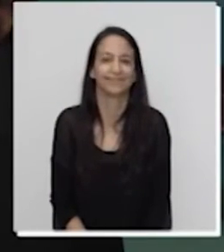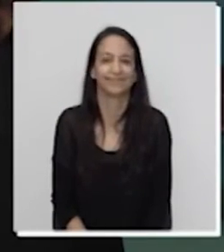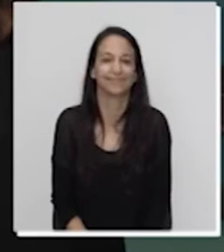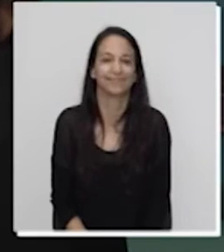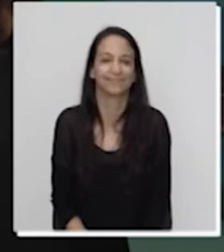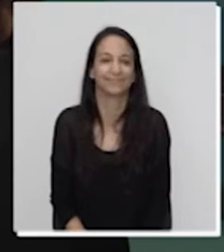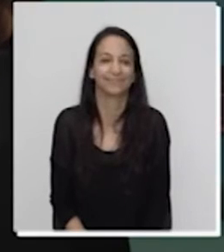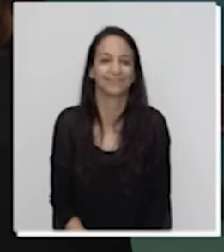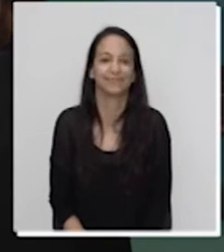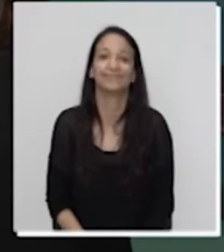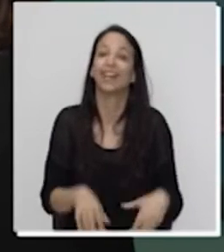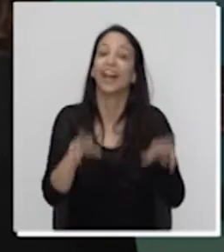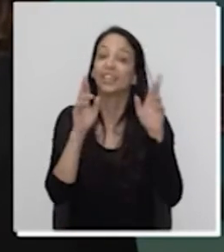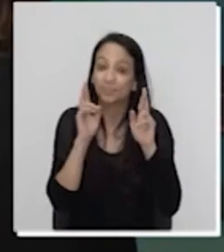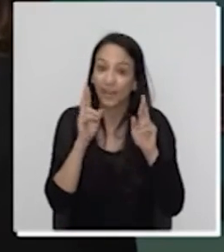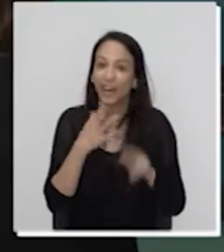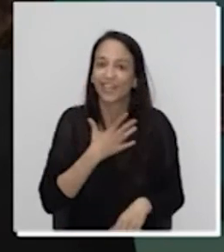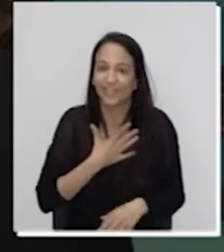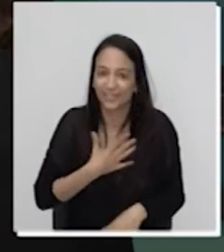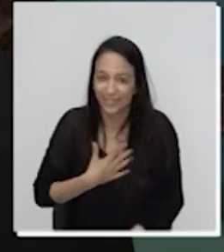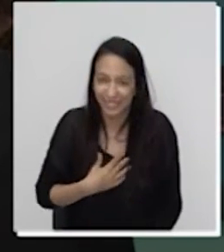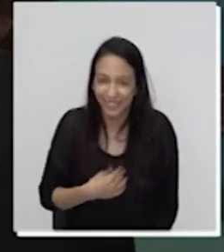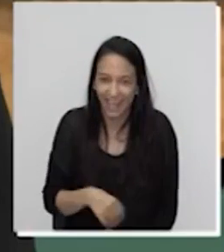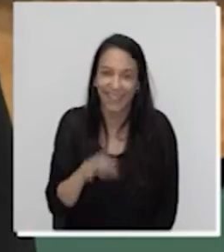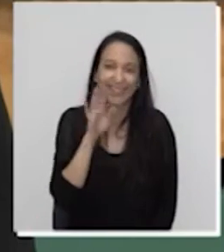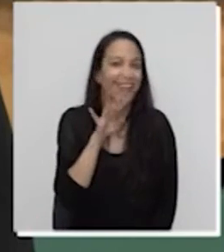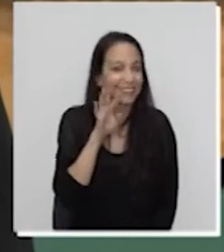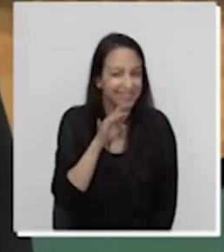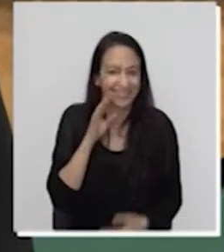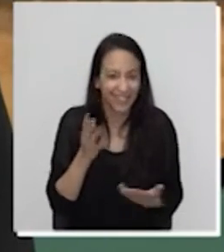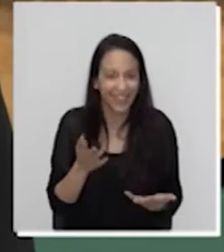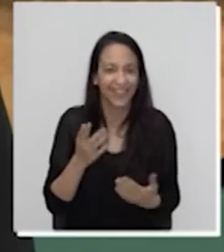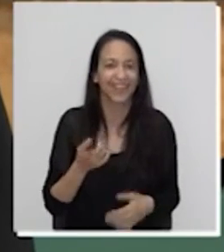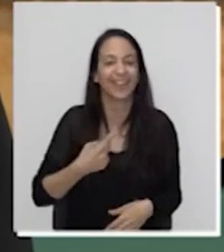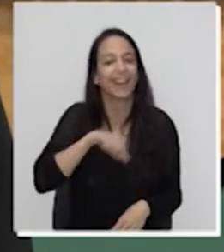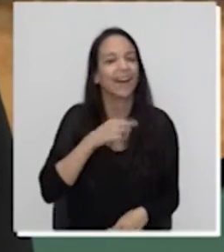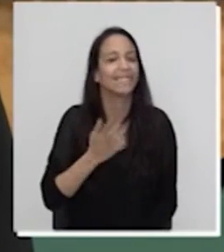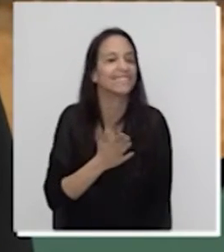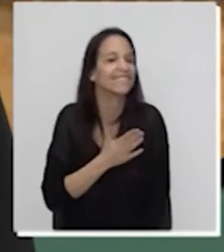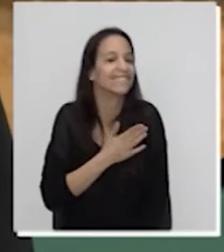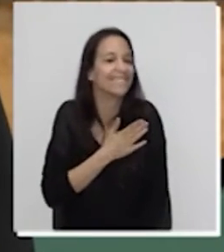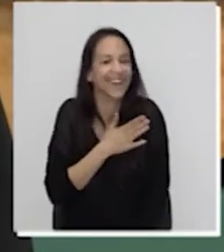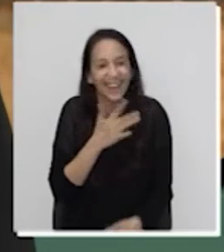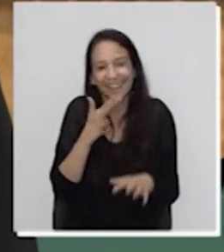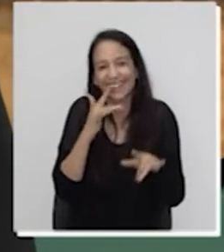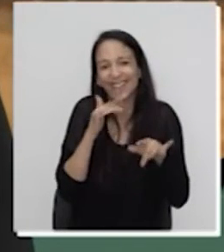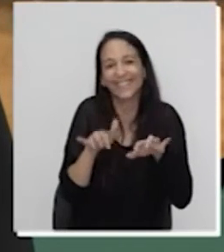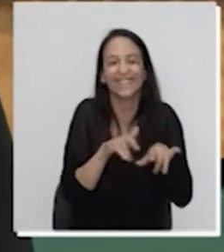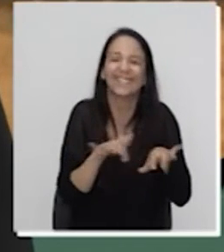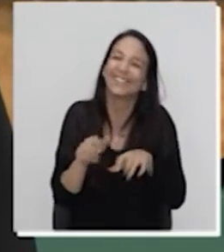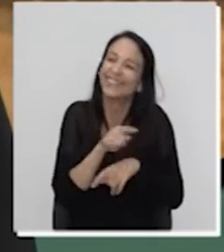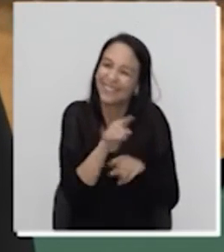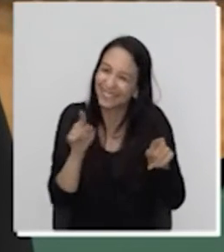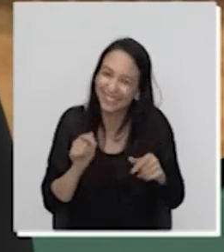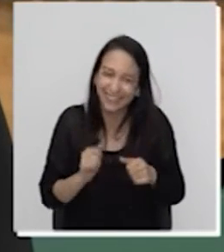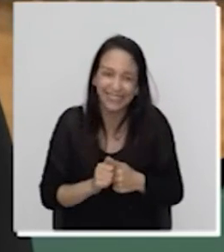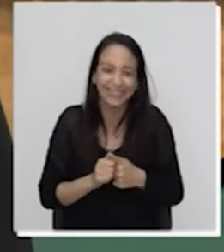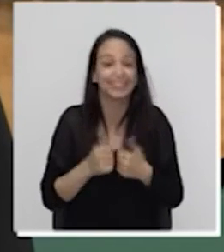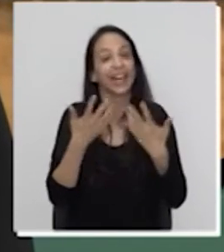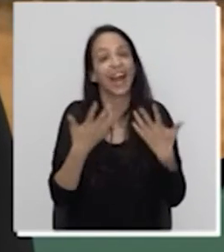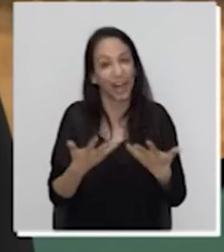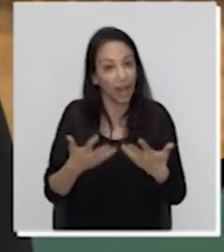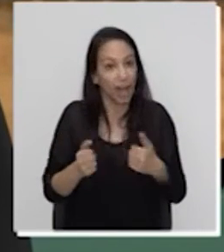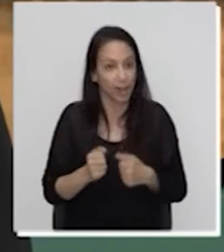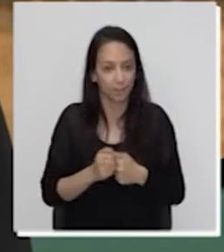Esperamos que tenham gostado tanto desta canção Quanto nós gostámos de a cantar e de a tocar para vocês. E agora, já que nós